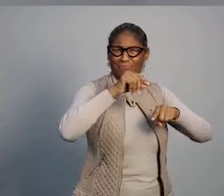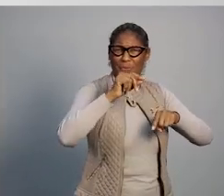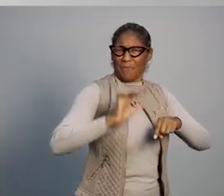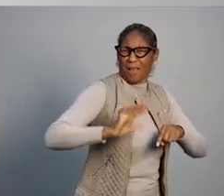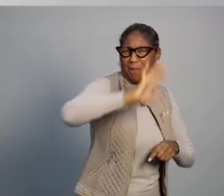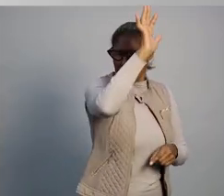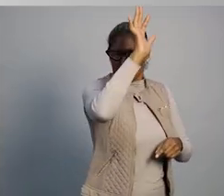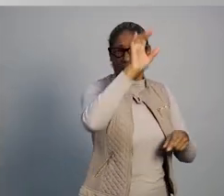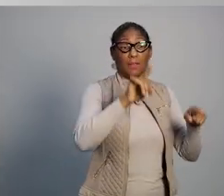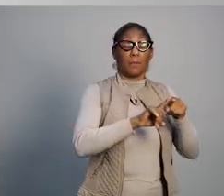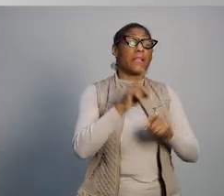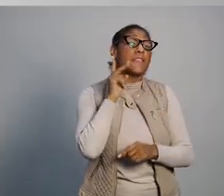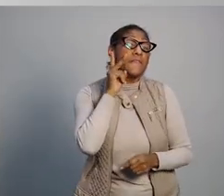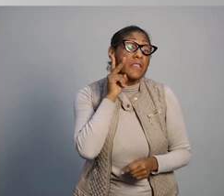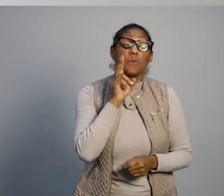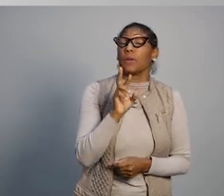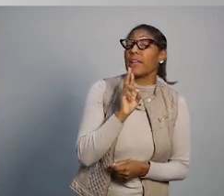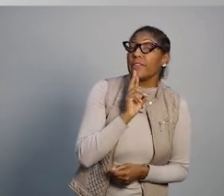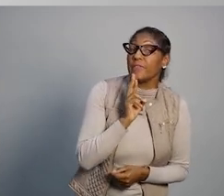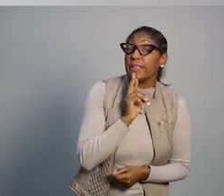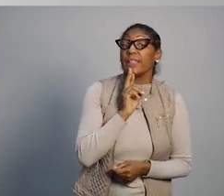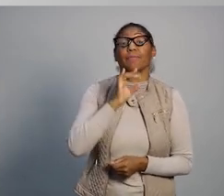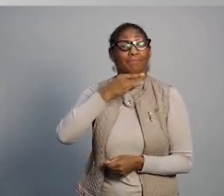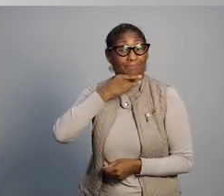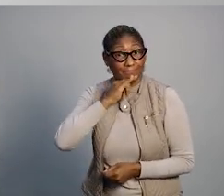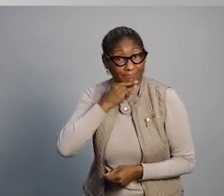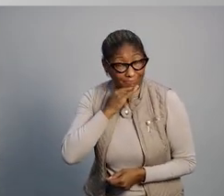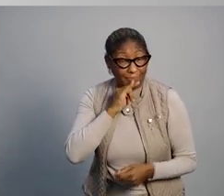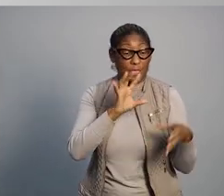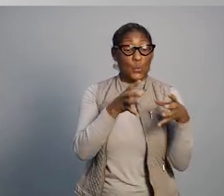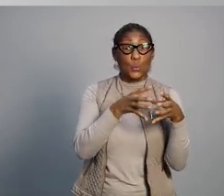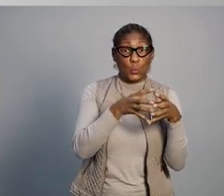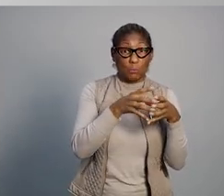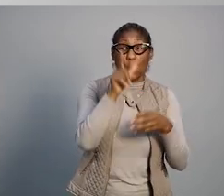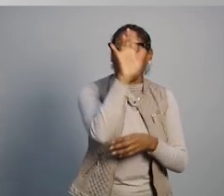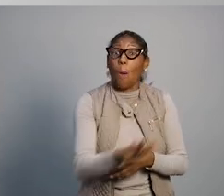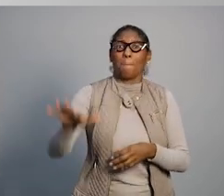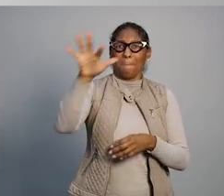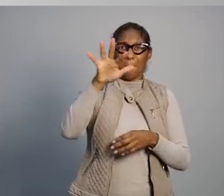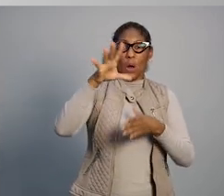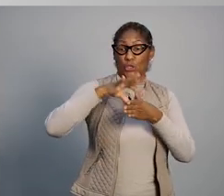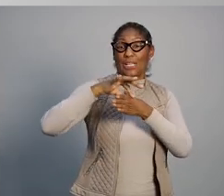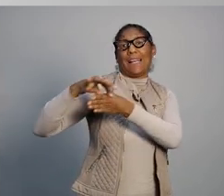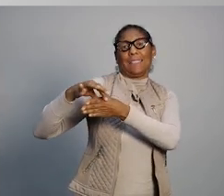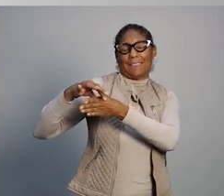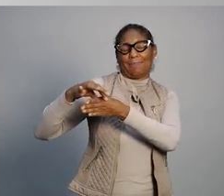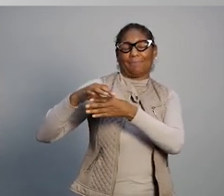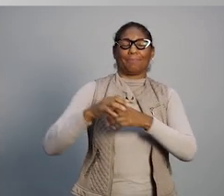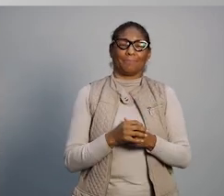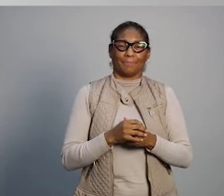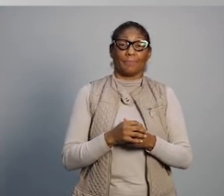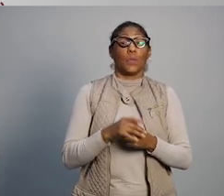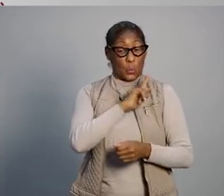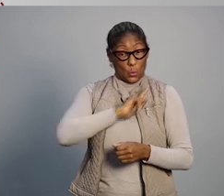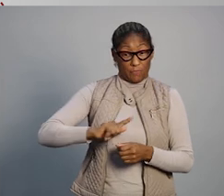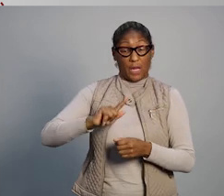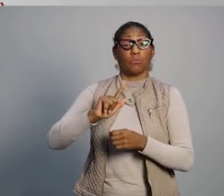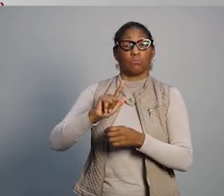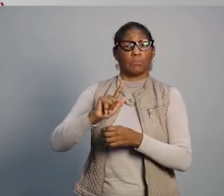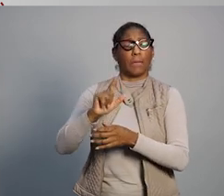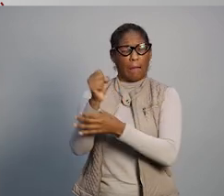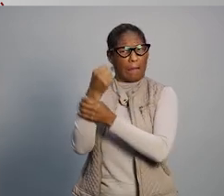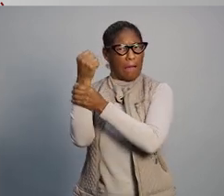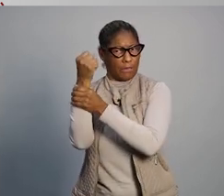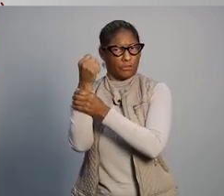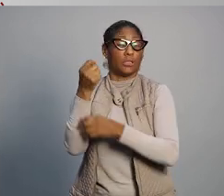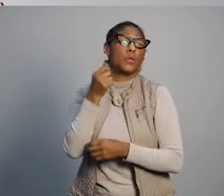maior parte dos produtos. E também com a elevação das alíquotas de vinho, refrigerante, aguardente e GLP. Agora, no caso do